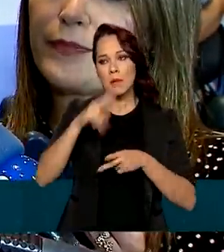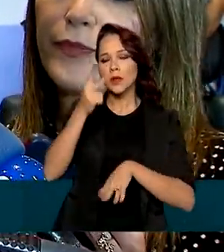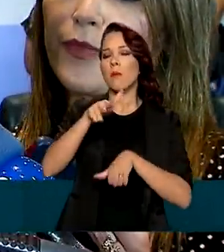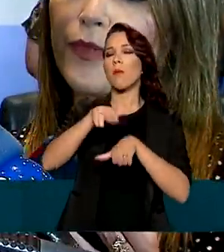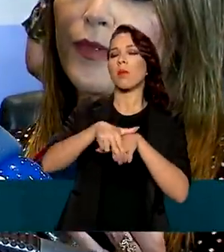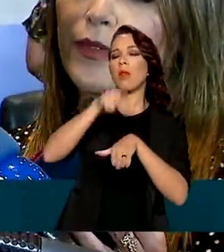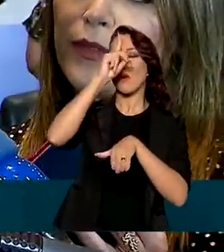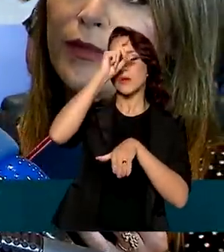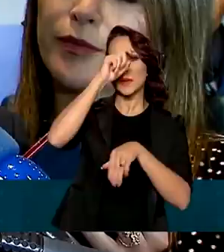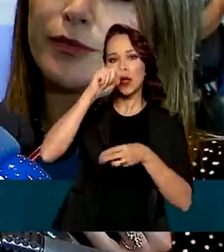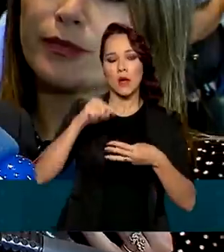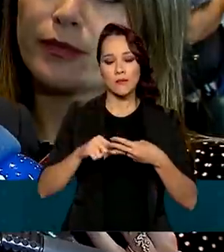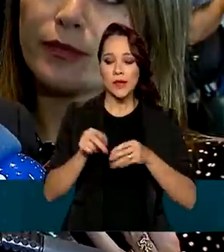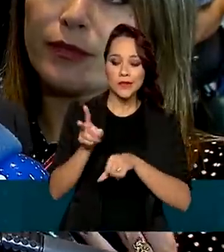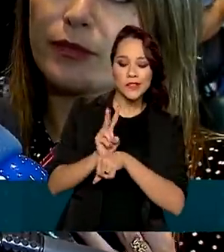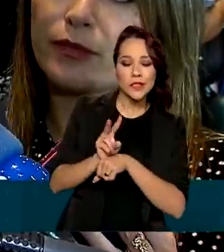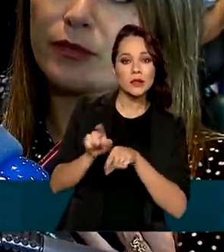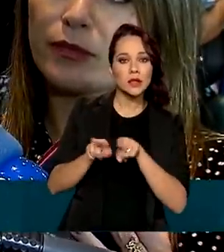hospitalar,